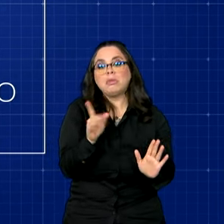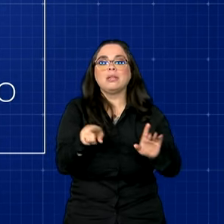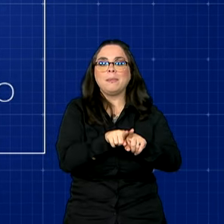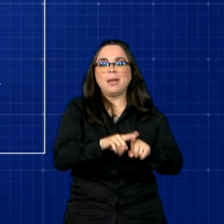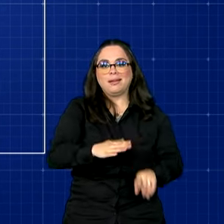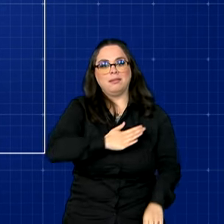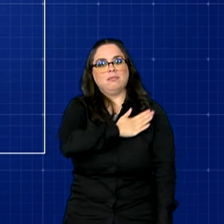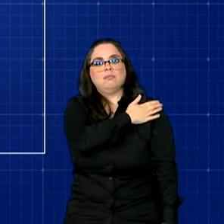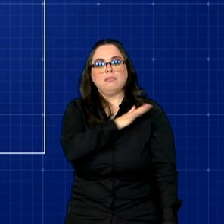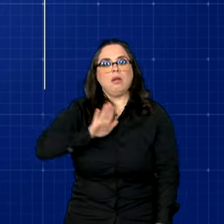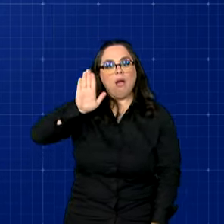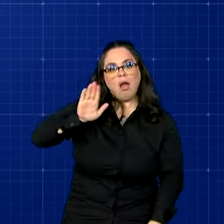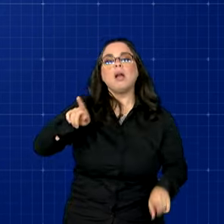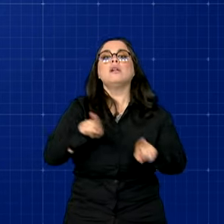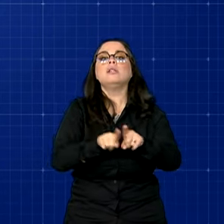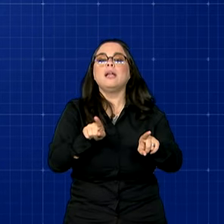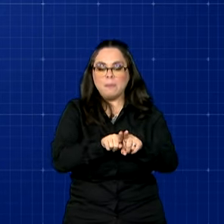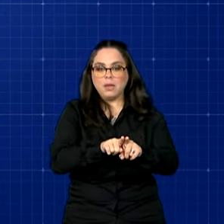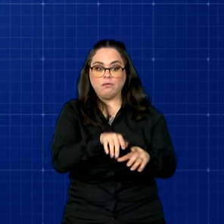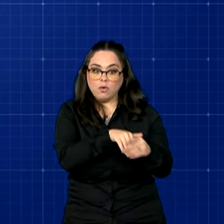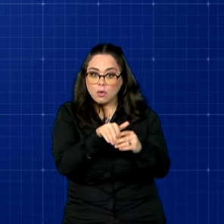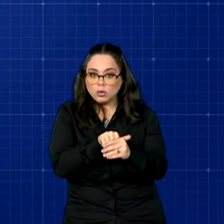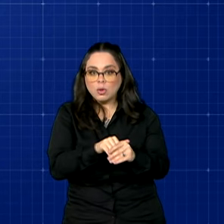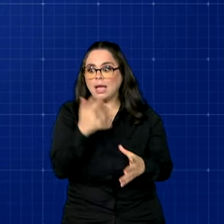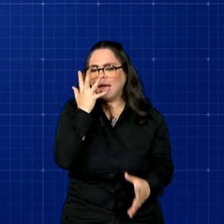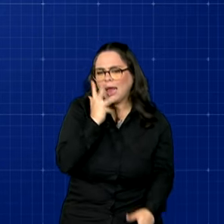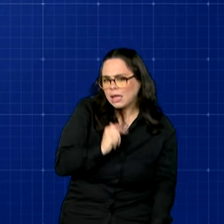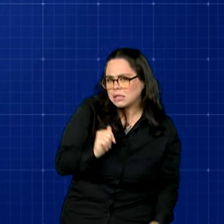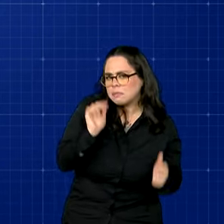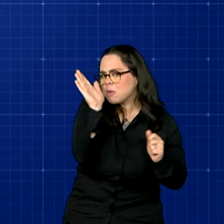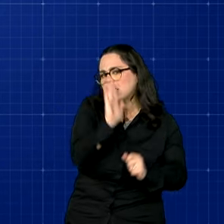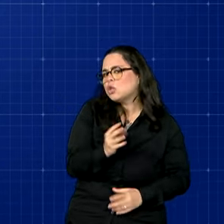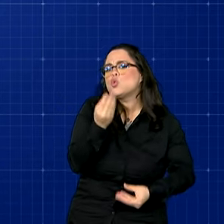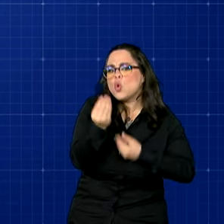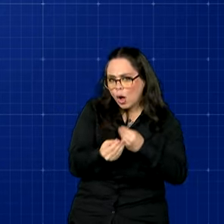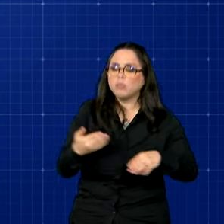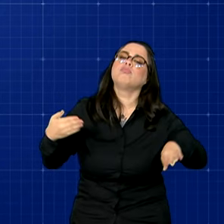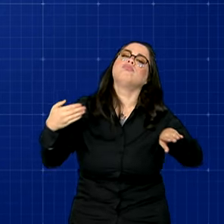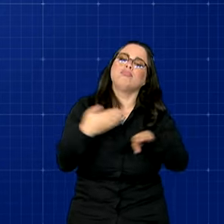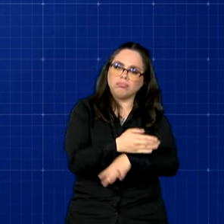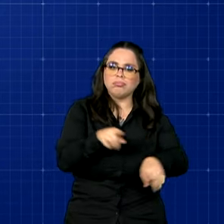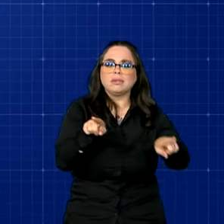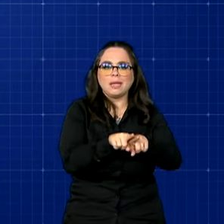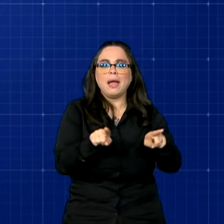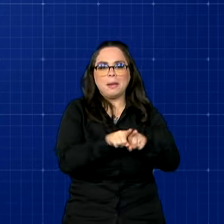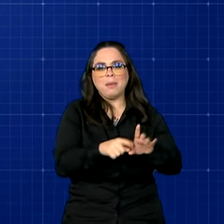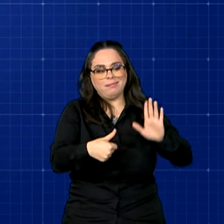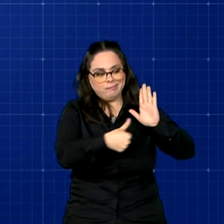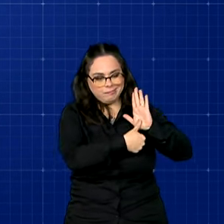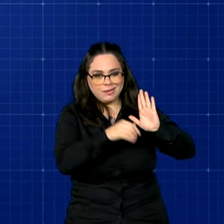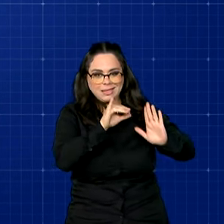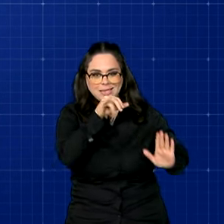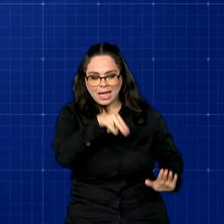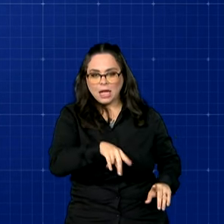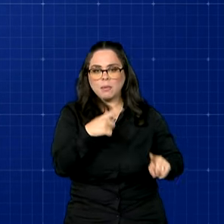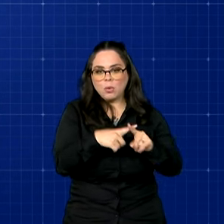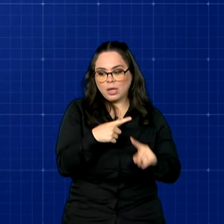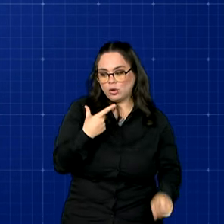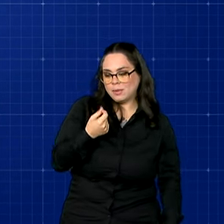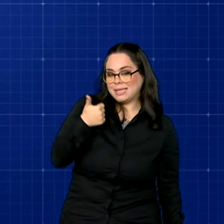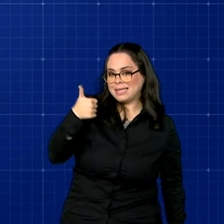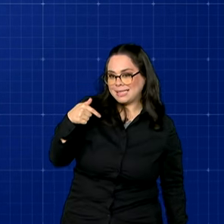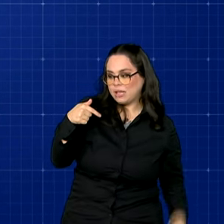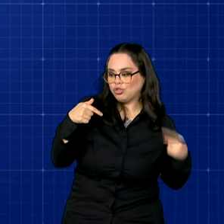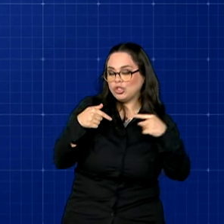eleitoral e o voto. Muitas das crianças brasileiras também podem possuir a carteira, uma vez que desde 2017